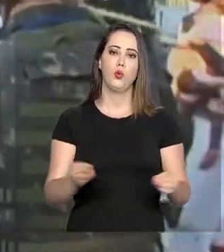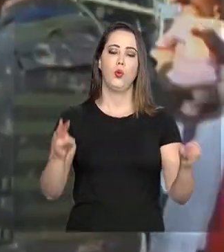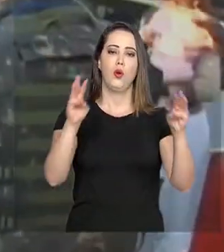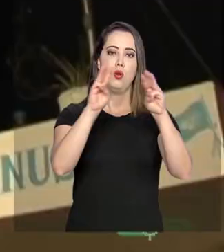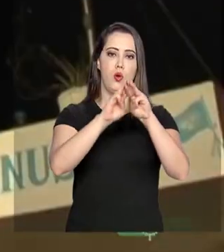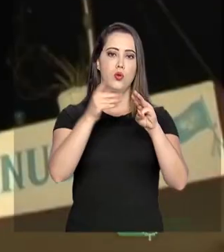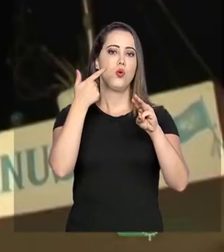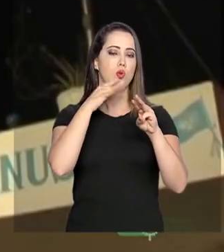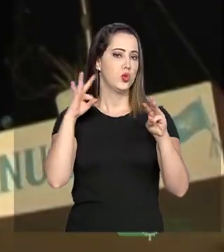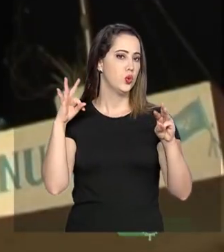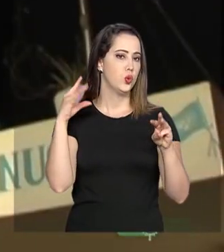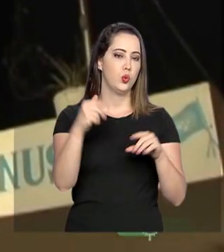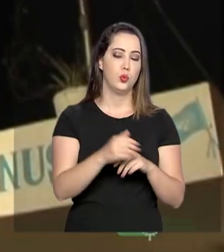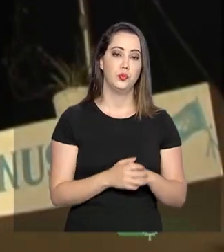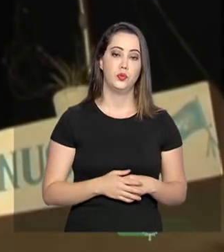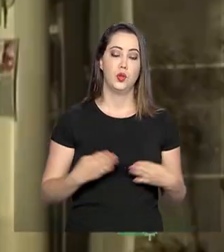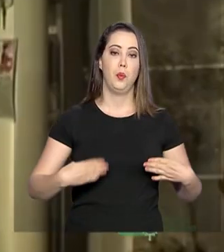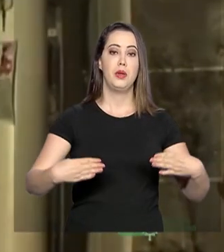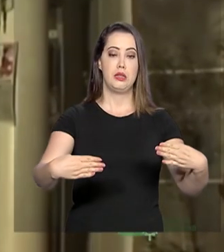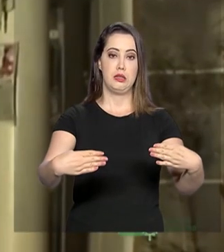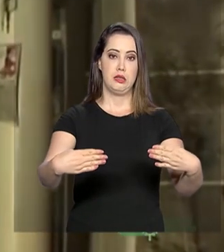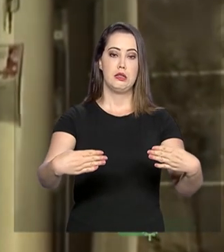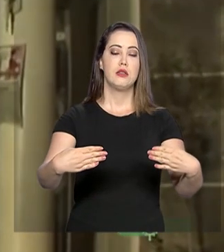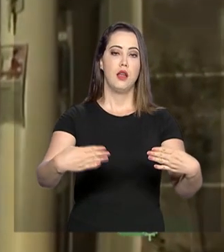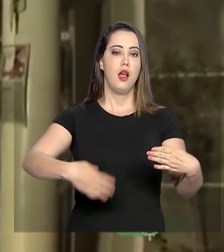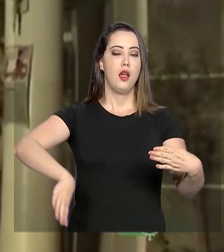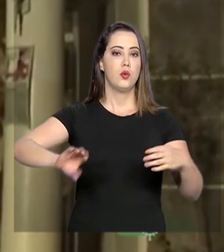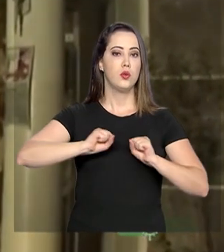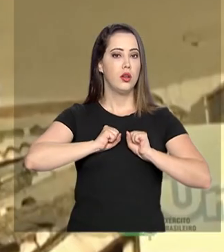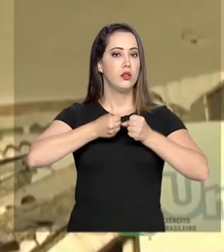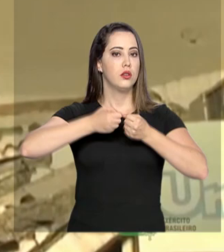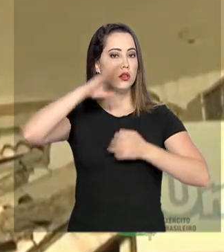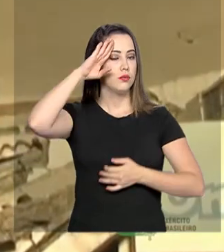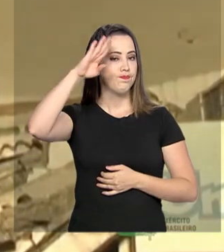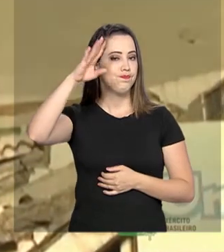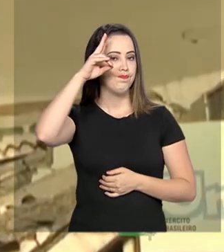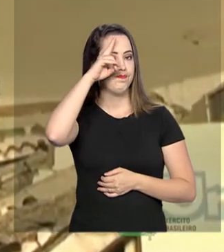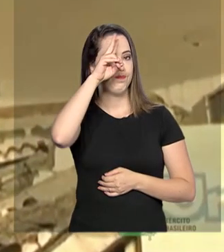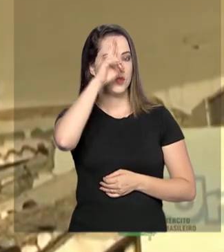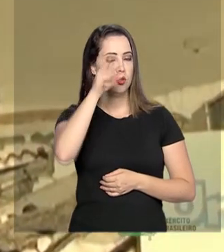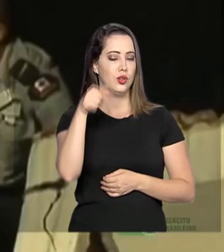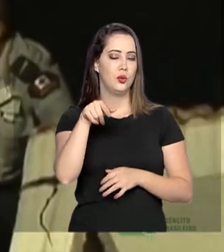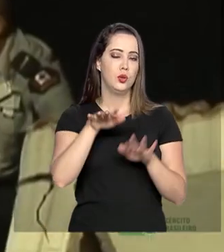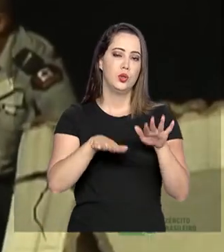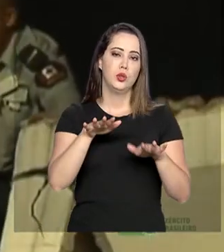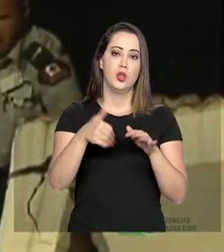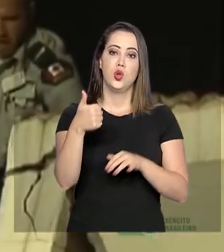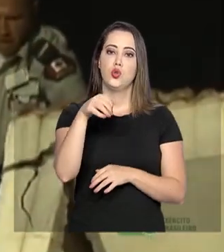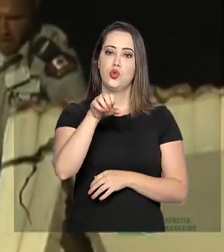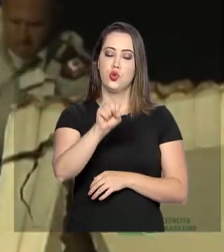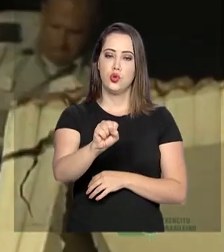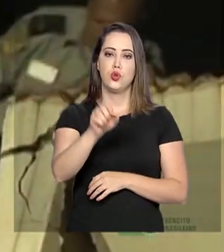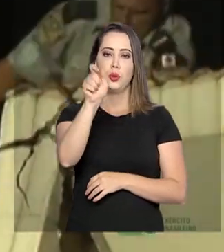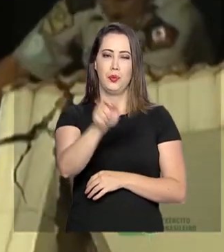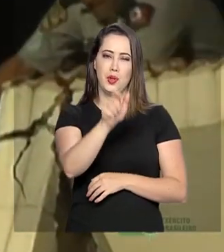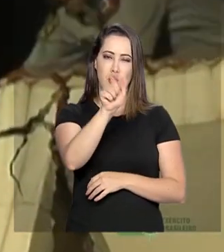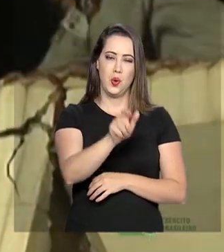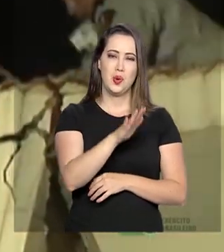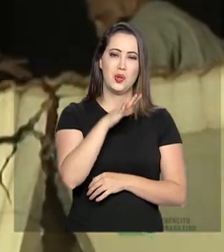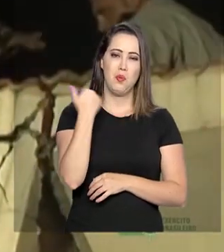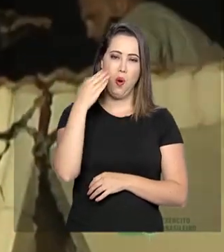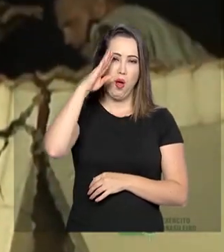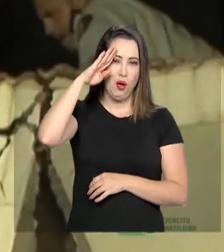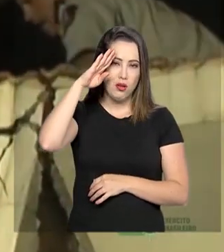alcançados. O Ministério da Defesa lembrou os 10 anos da tragédia com uma homenagem aos 18 militares do Exército que morreram